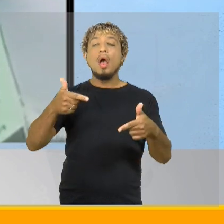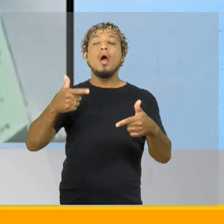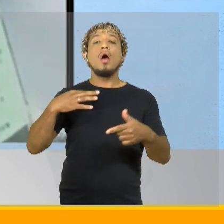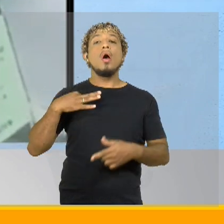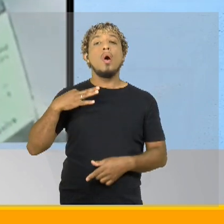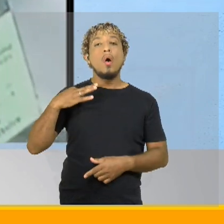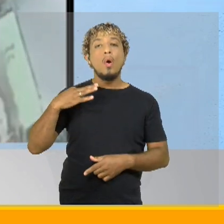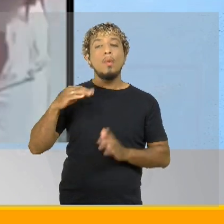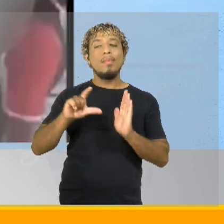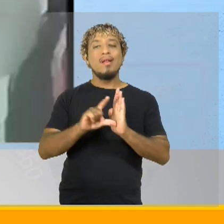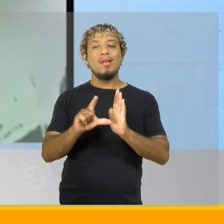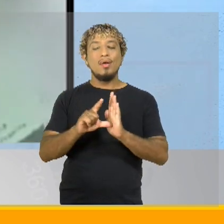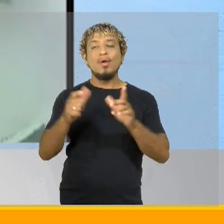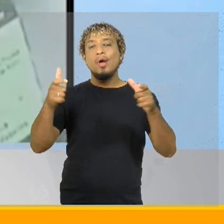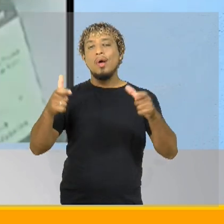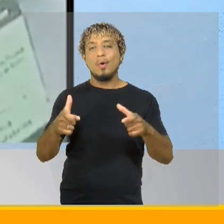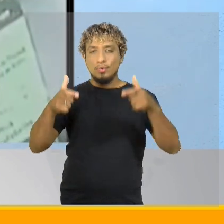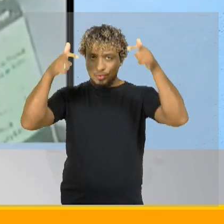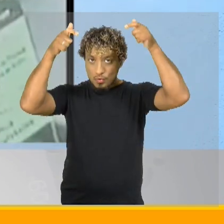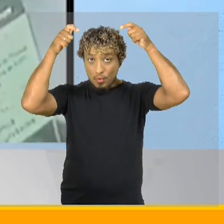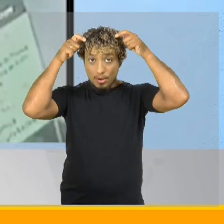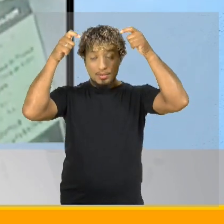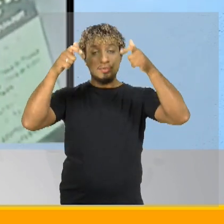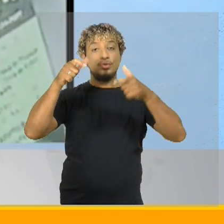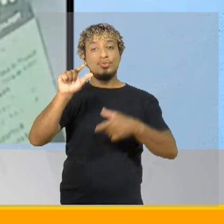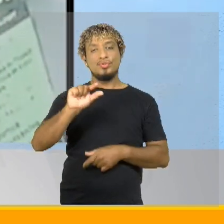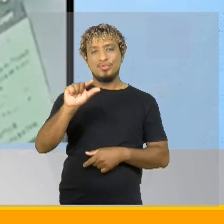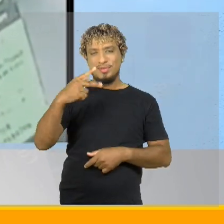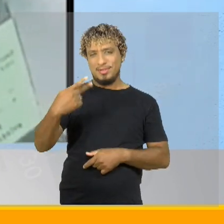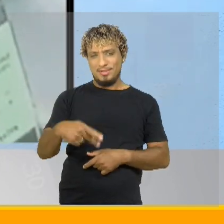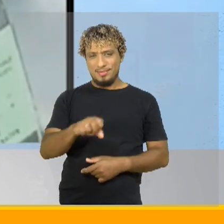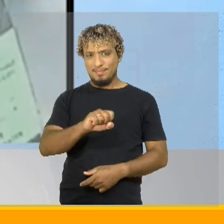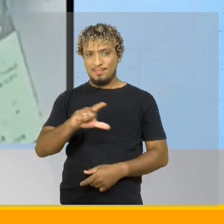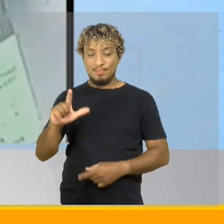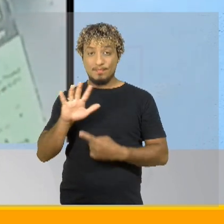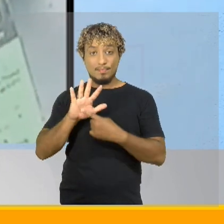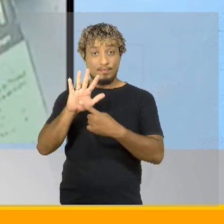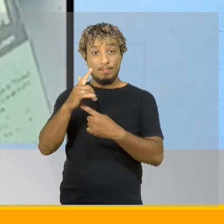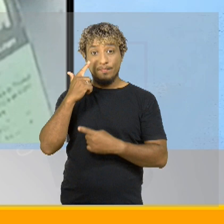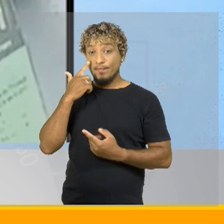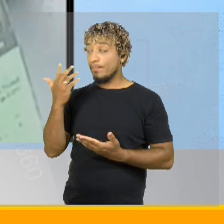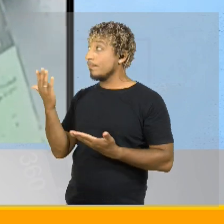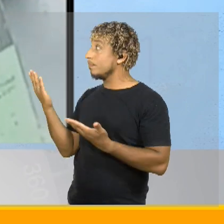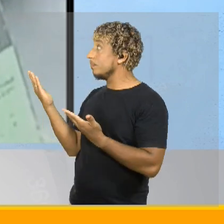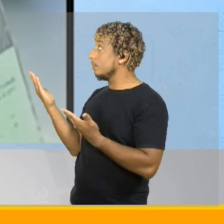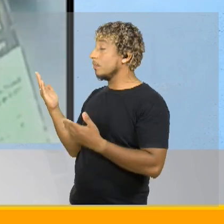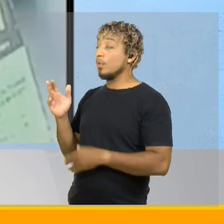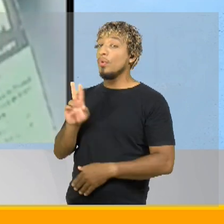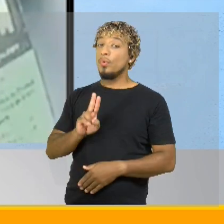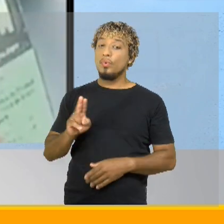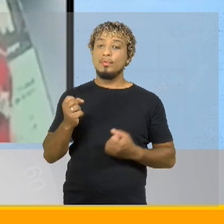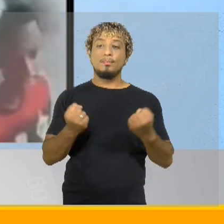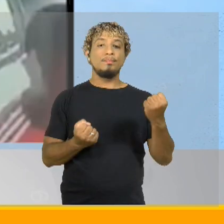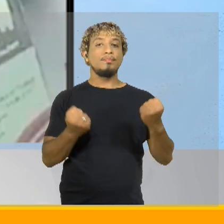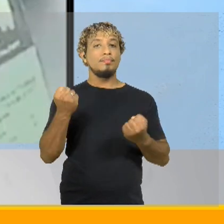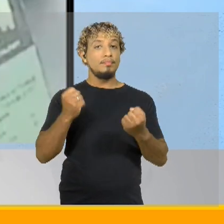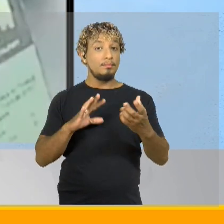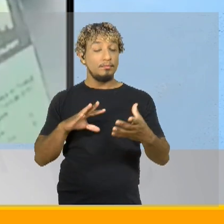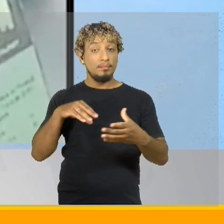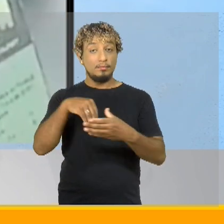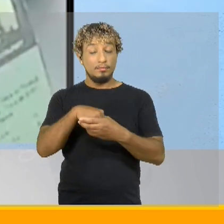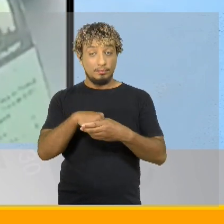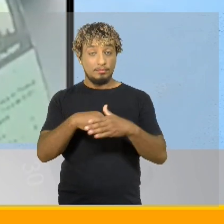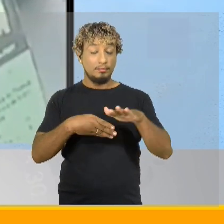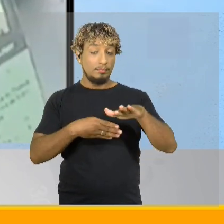Vila Conceição, região do Coroadinho, em São Luís. As imagens mostram os criminosos que utilizaram um carro. Dentro do